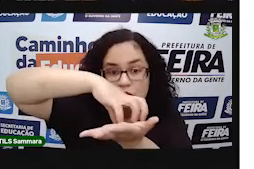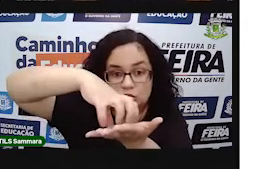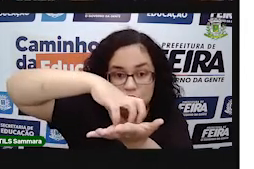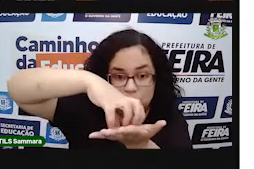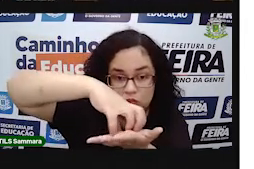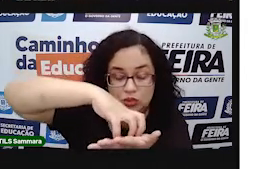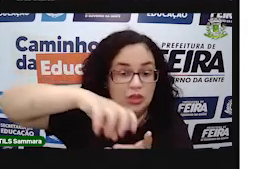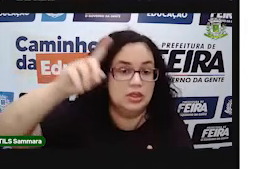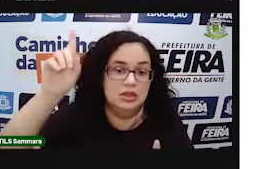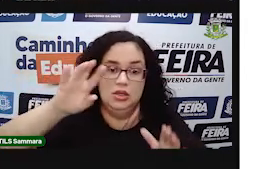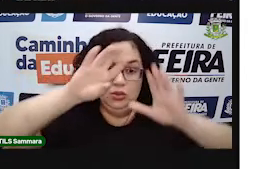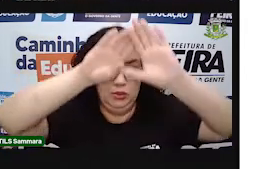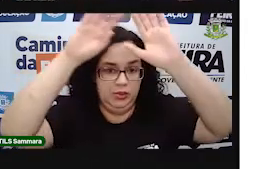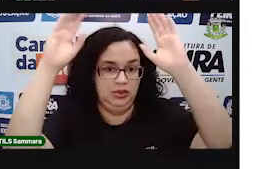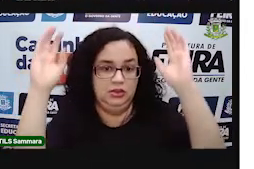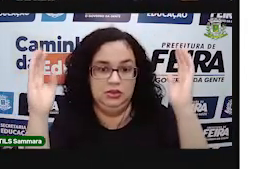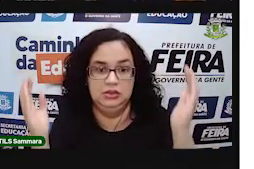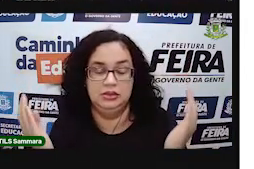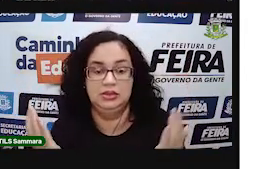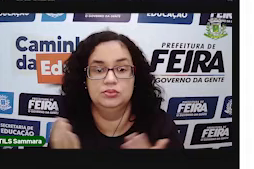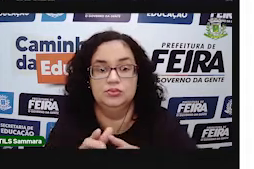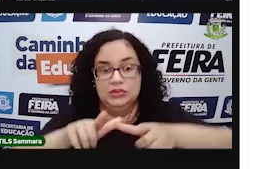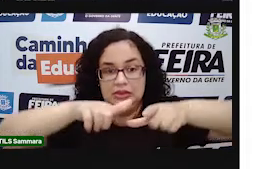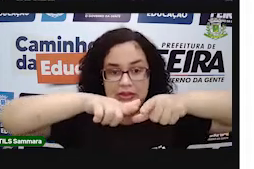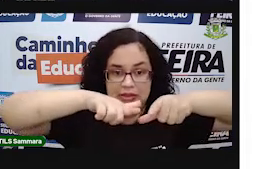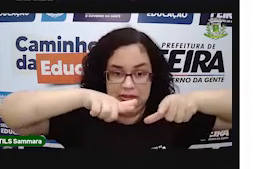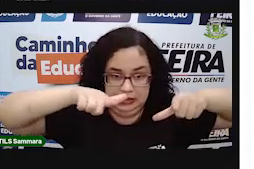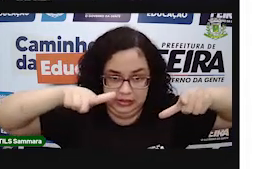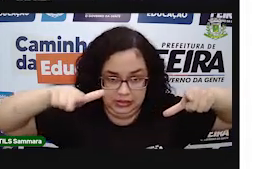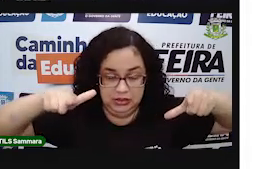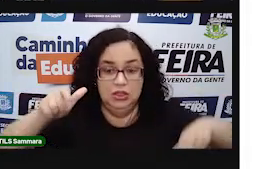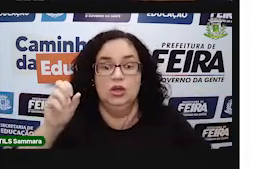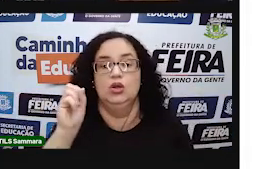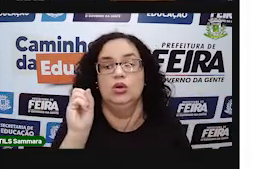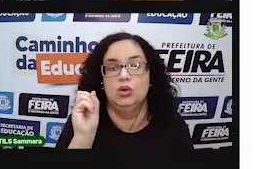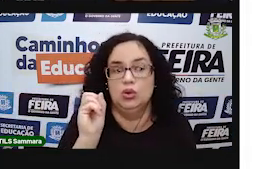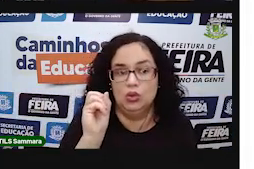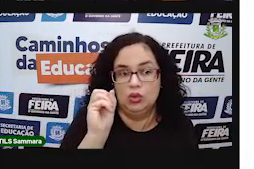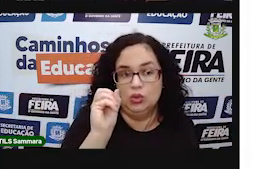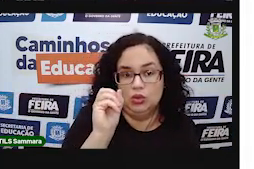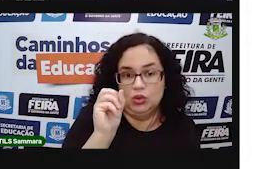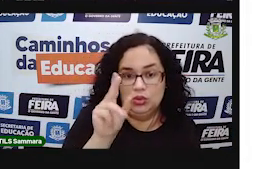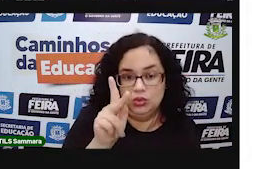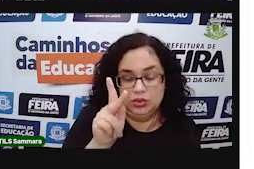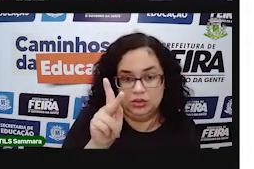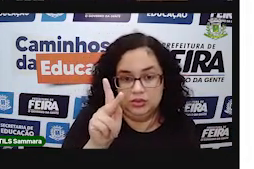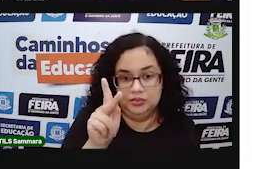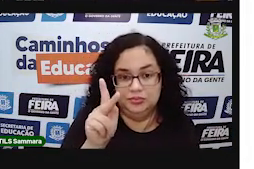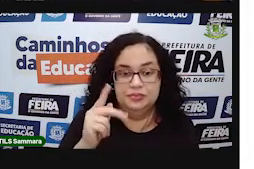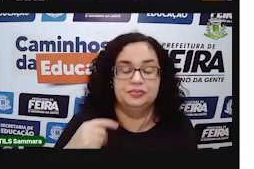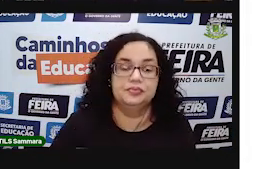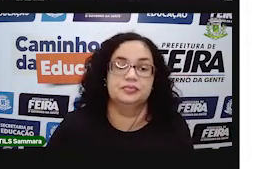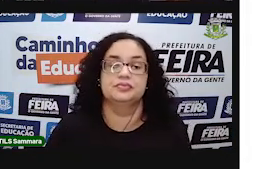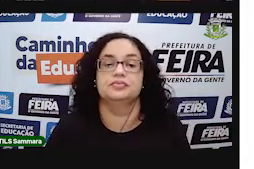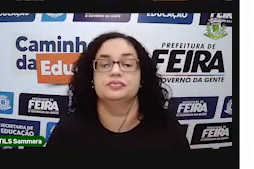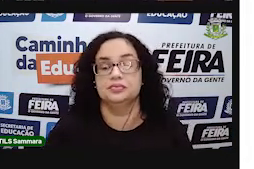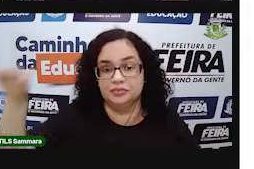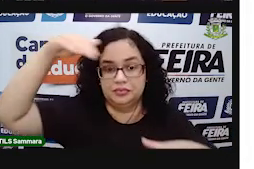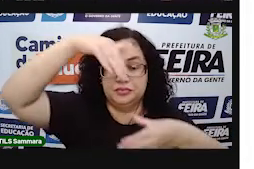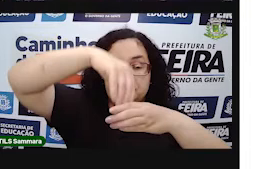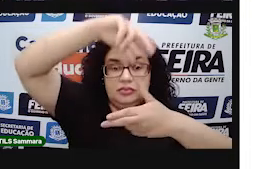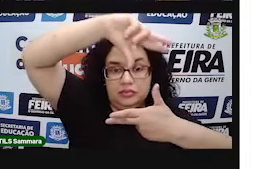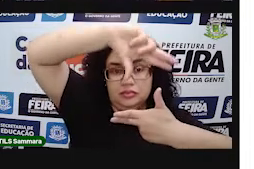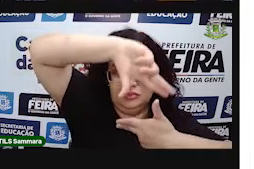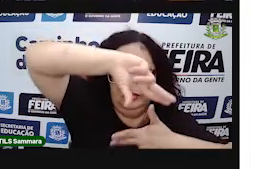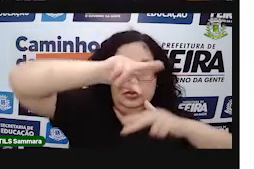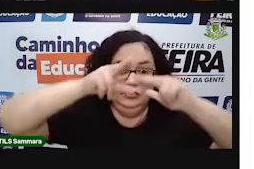não vão ser arredondadas. Serão lisas. Então, a gente tem aí, dentro dos